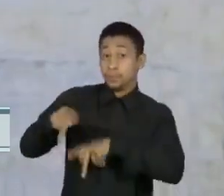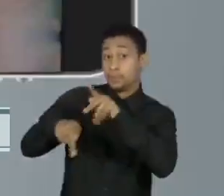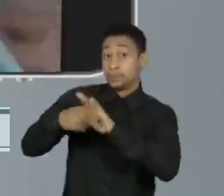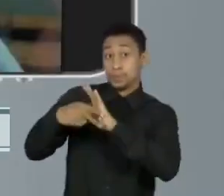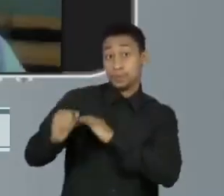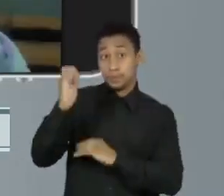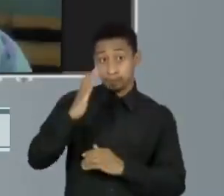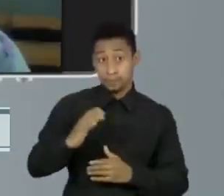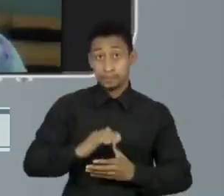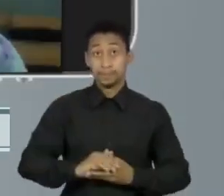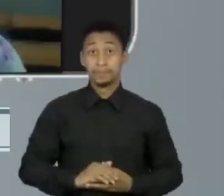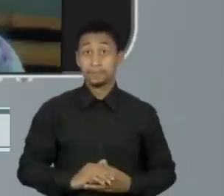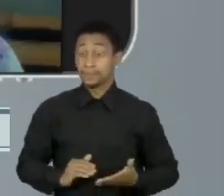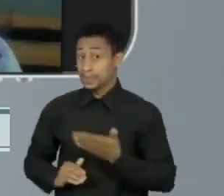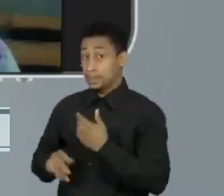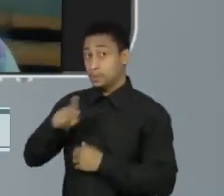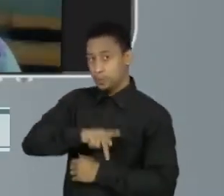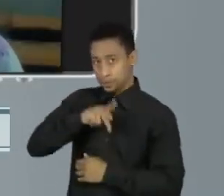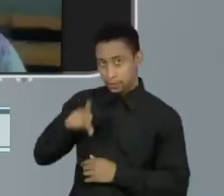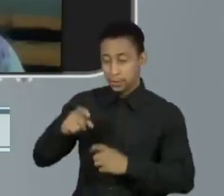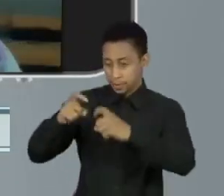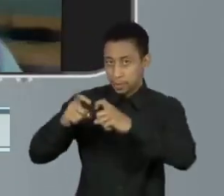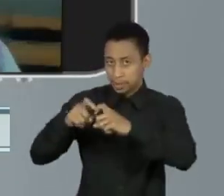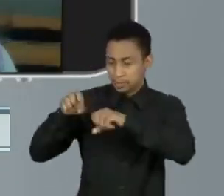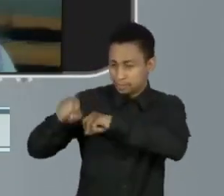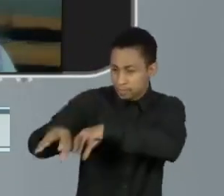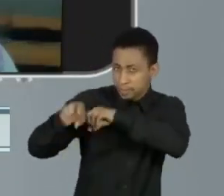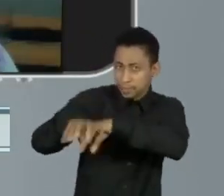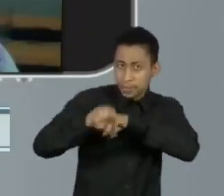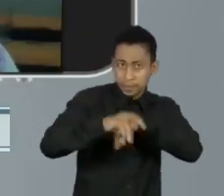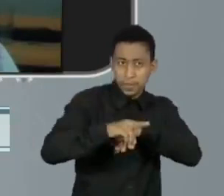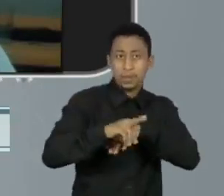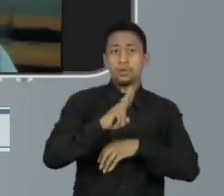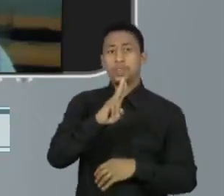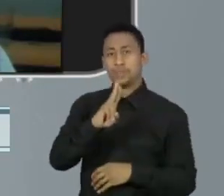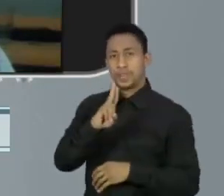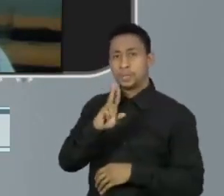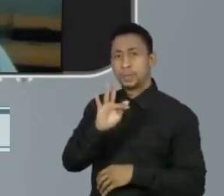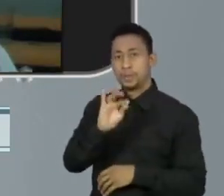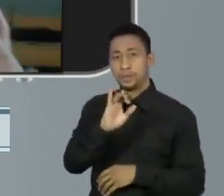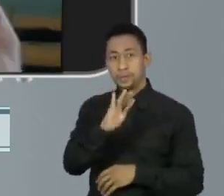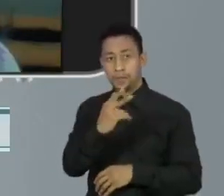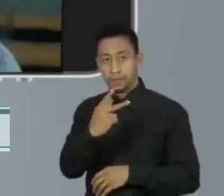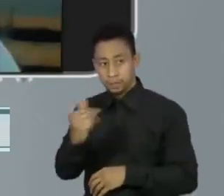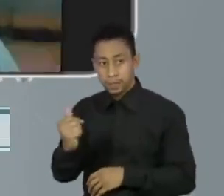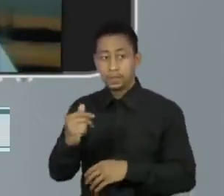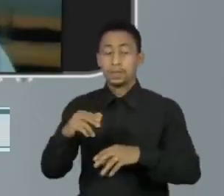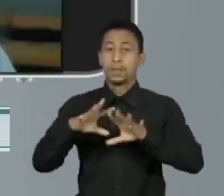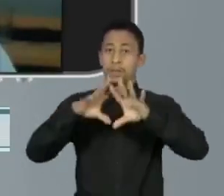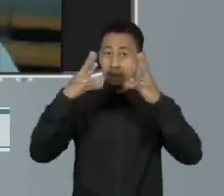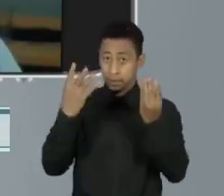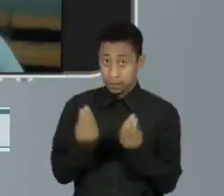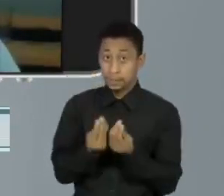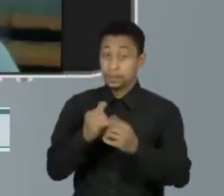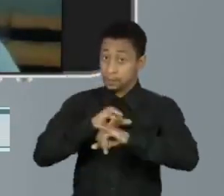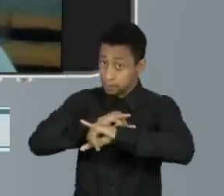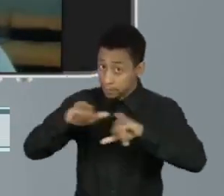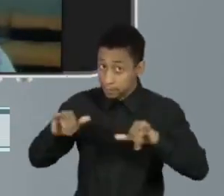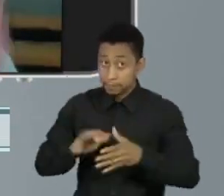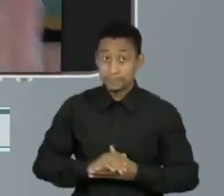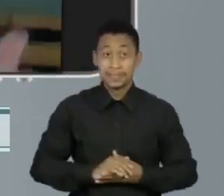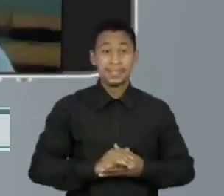brasileira. Essa professora de medicina preventiva da Unifesp também estuda o tema. Isso é mediado também